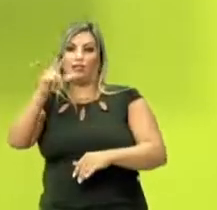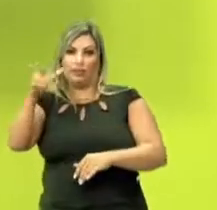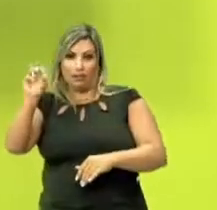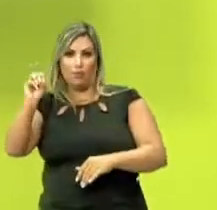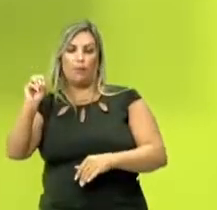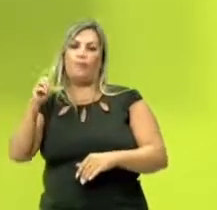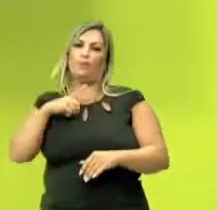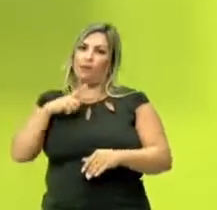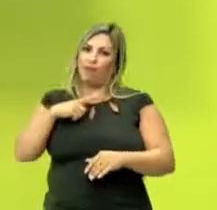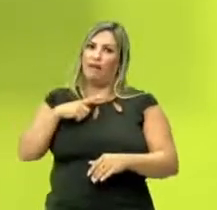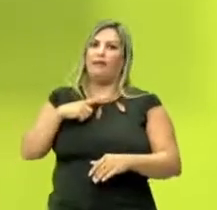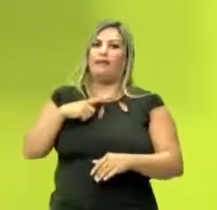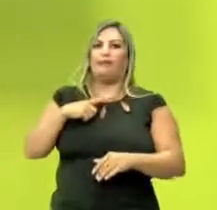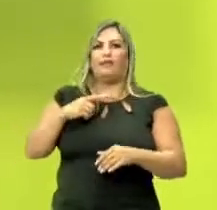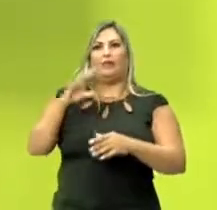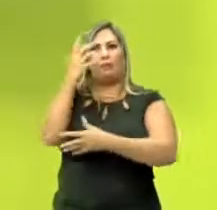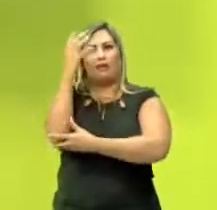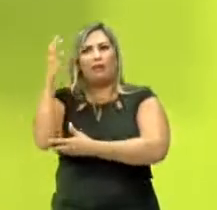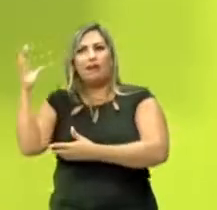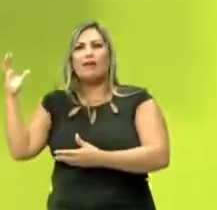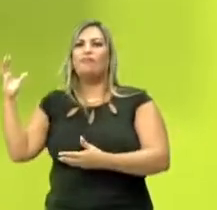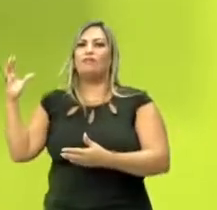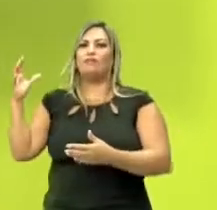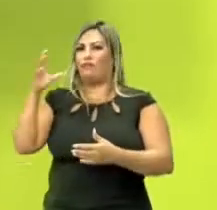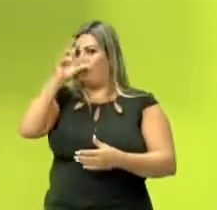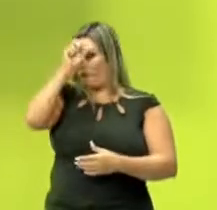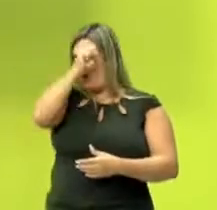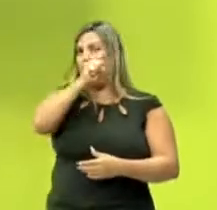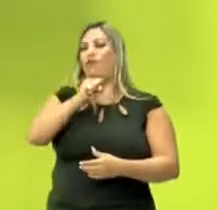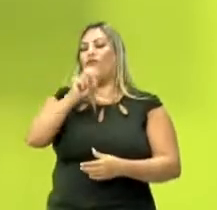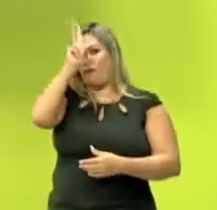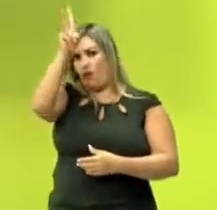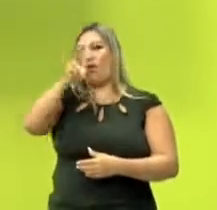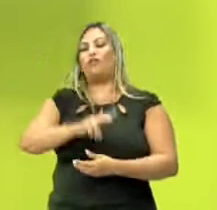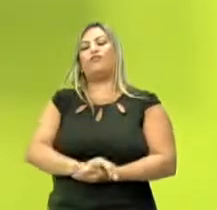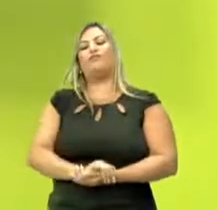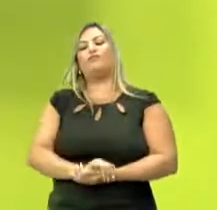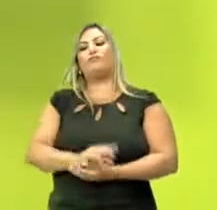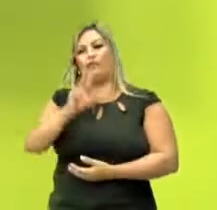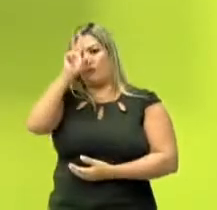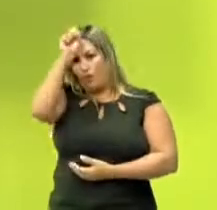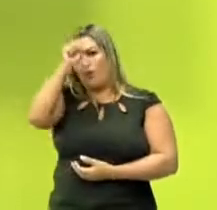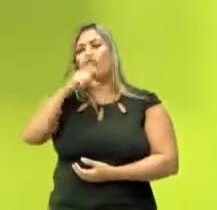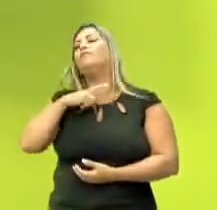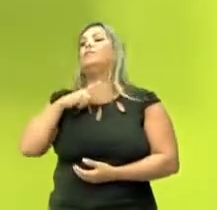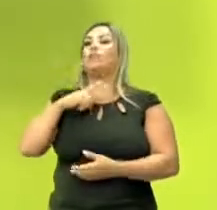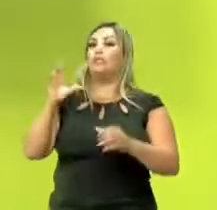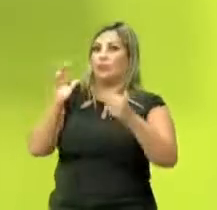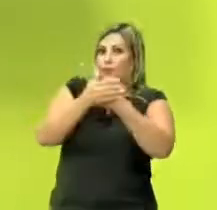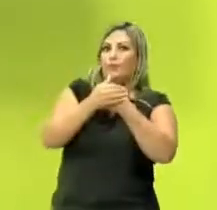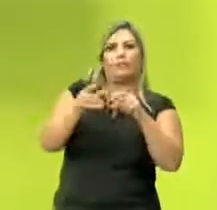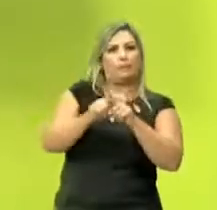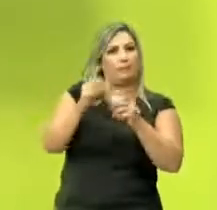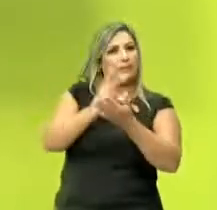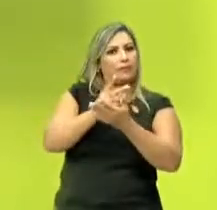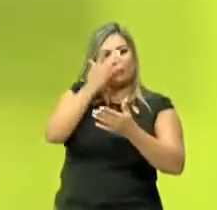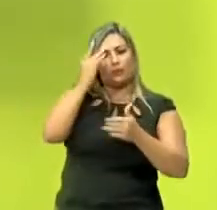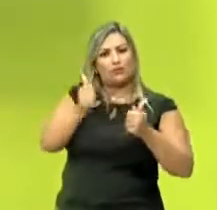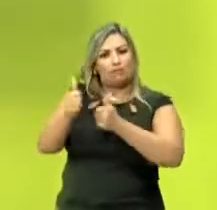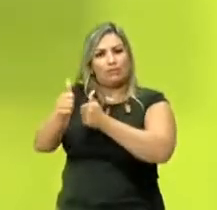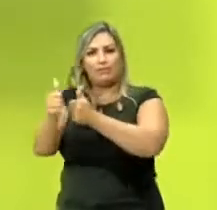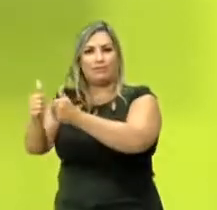ao sertão. Principalmente com uma vegetação, mata mais densa, eles acabavam tentando ali se esconder mesmo dos seus